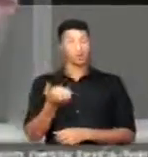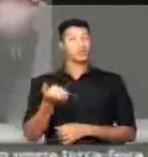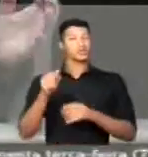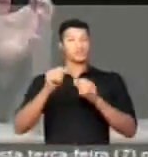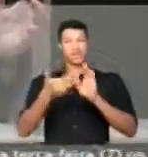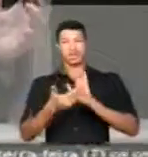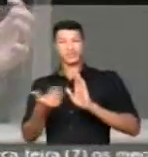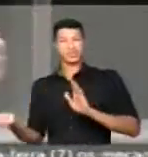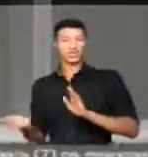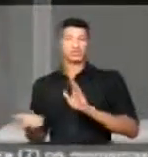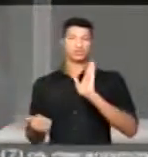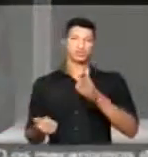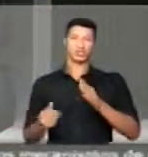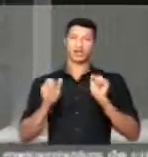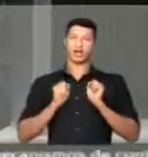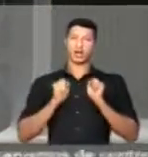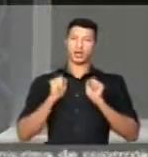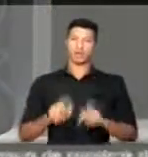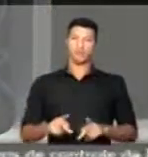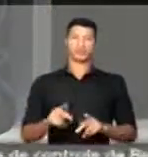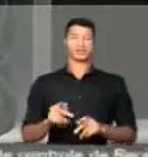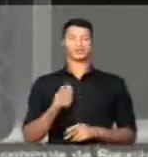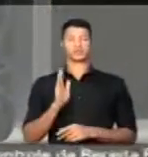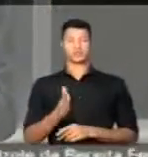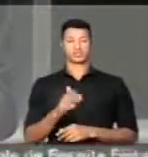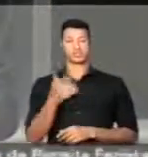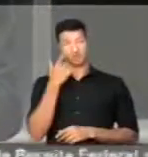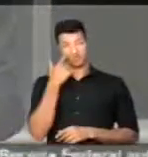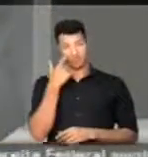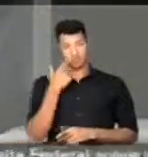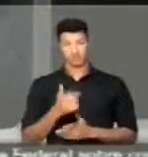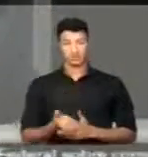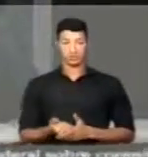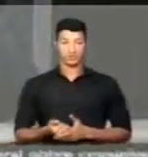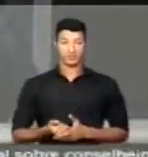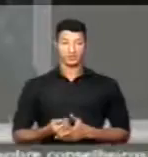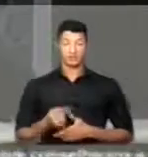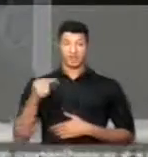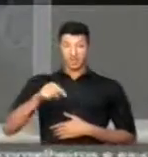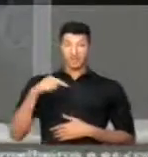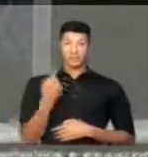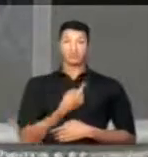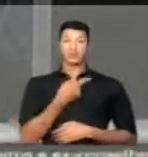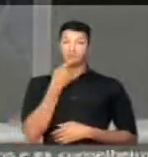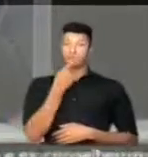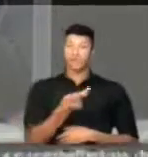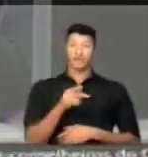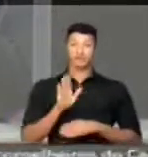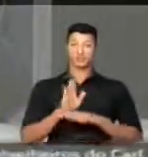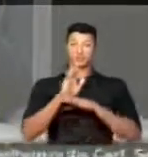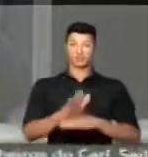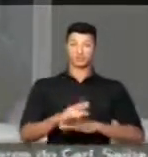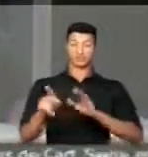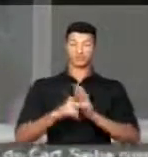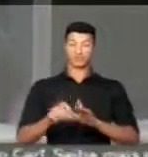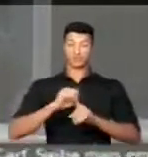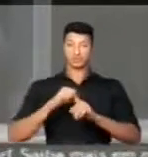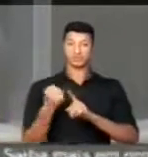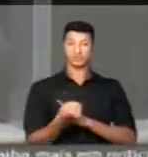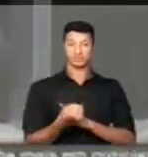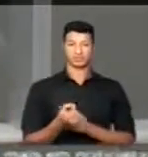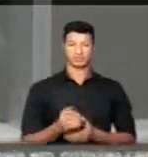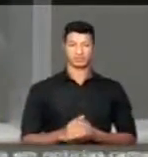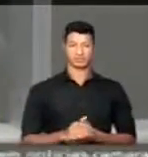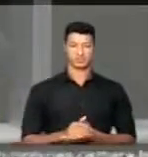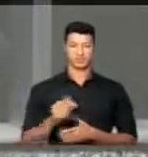está excluída as aposentadorias. Veja, aqui nós estamos falando das contribuições sociais,